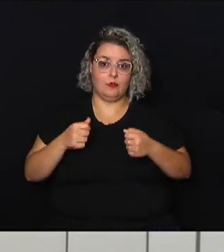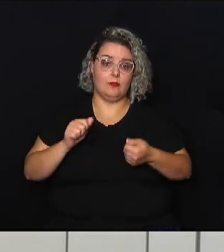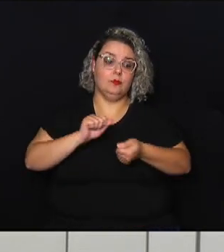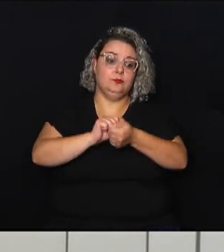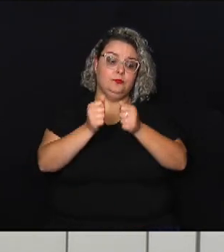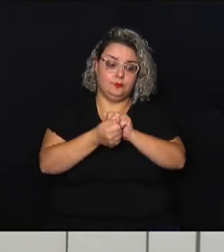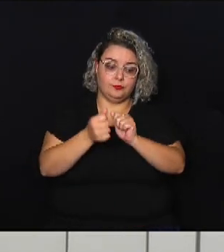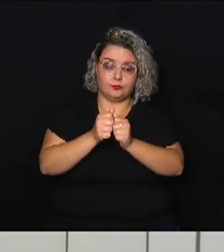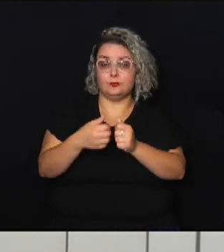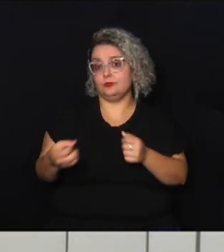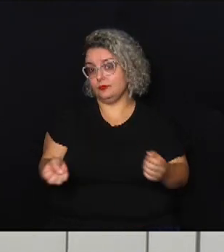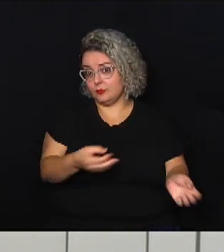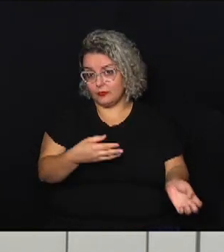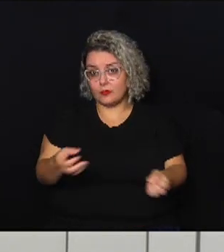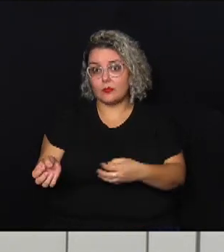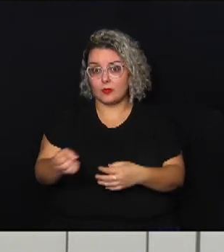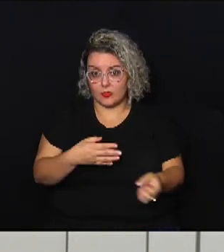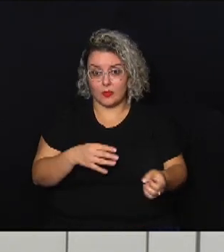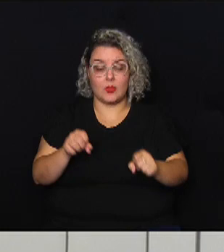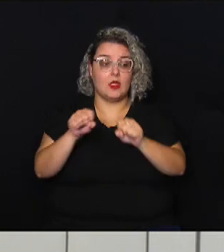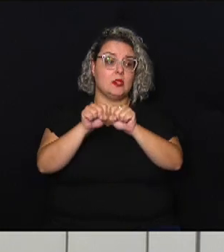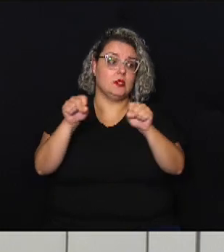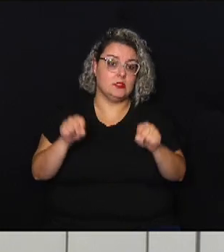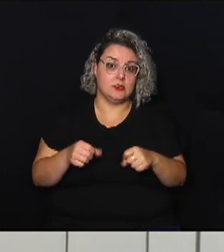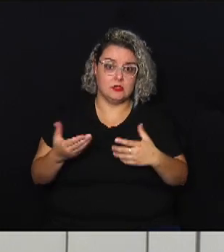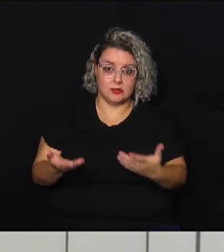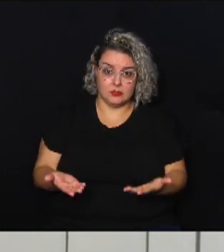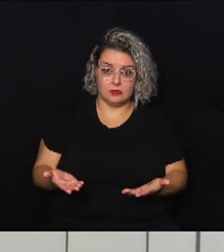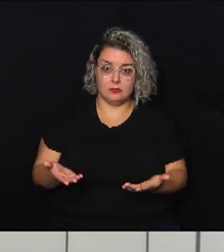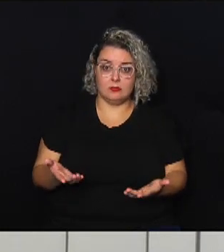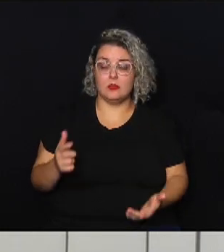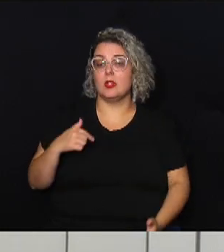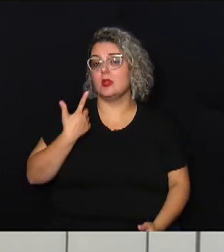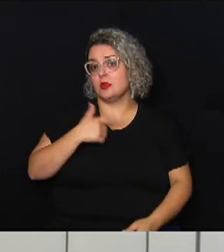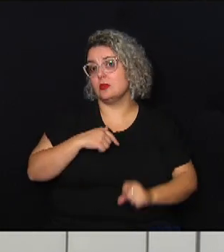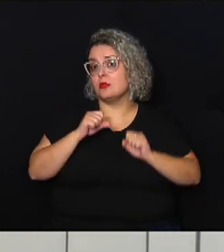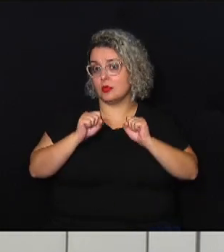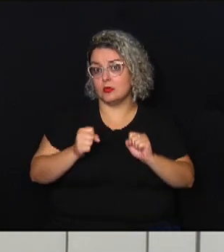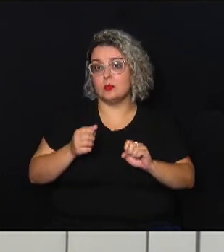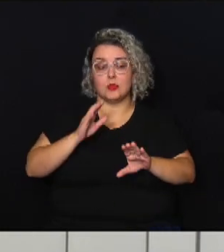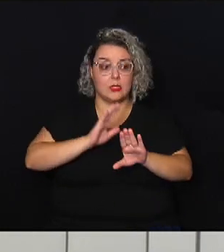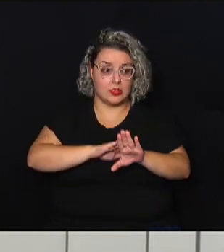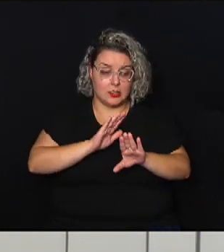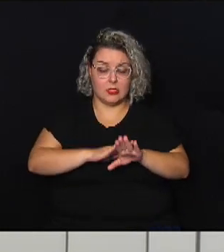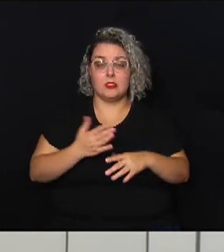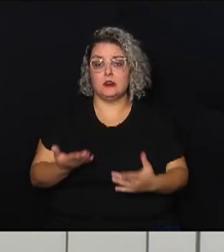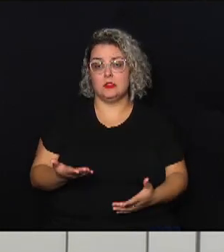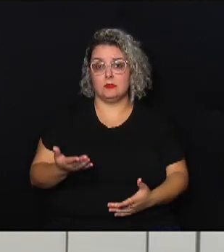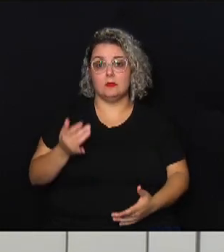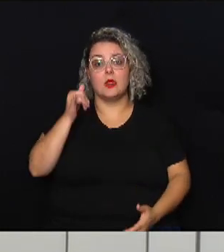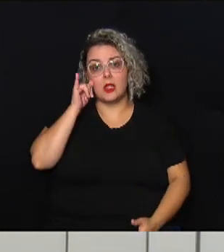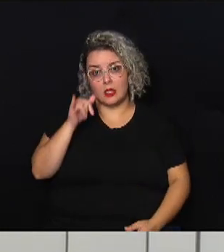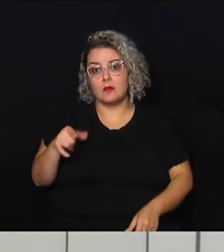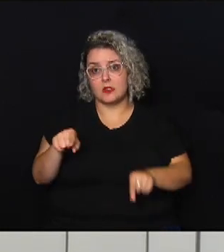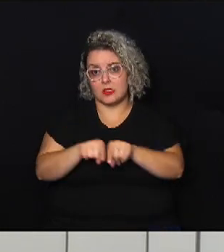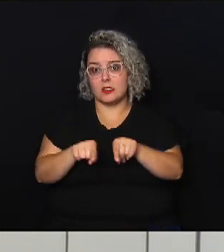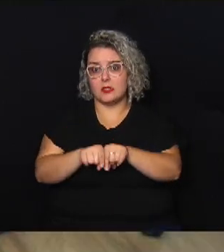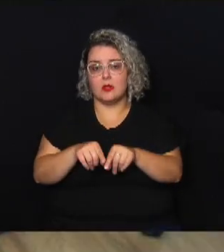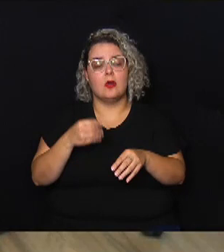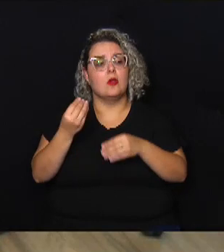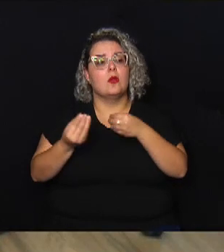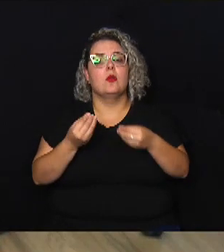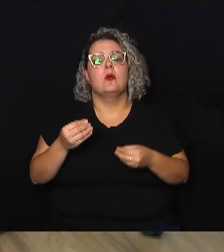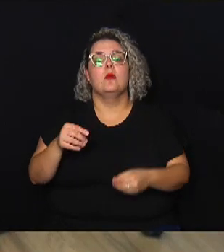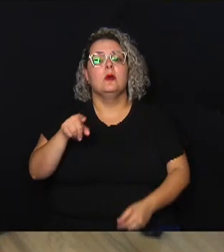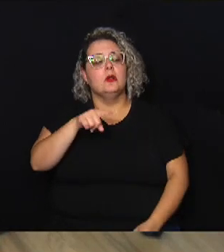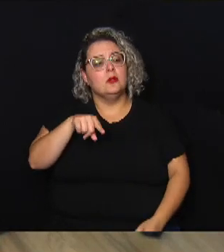modernização desse sistema para que a gente possa atuar na prevenção também como que vocês